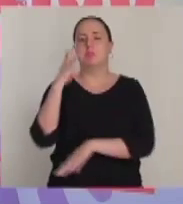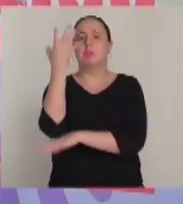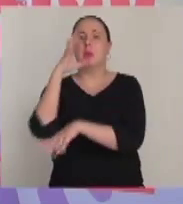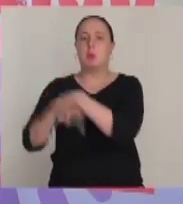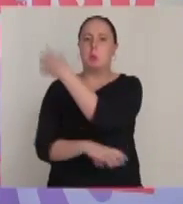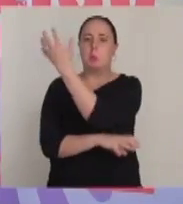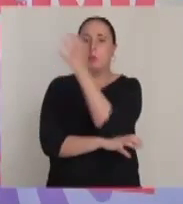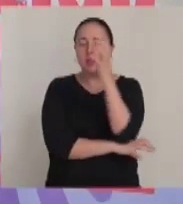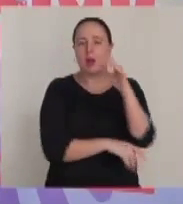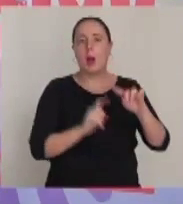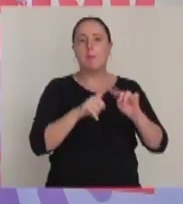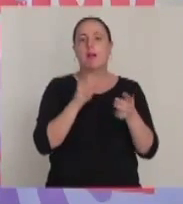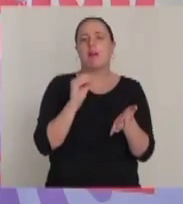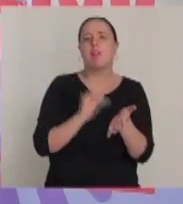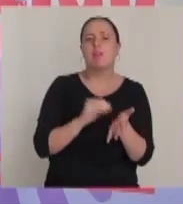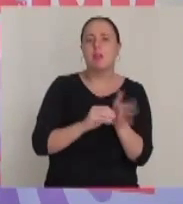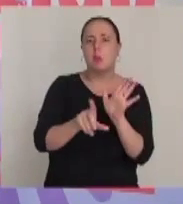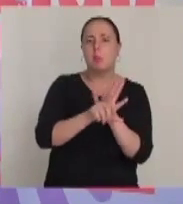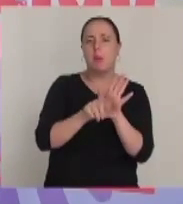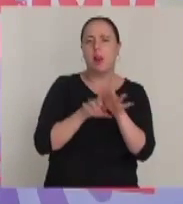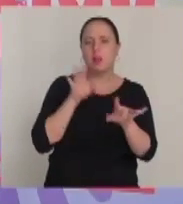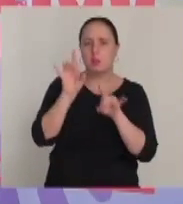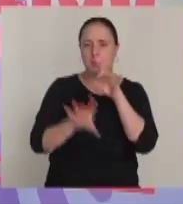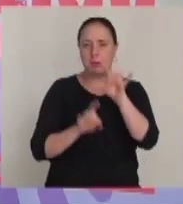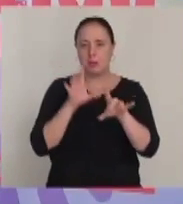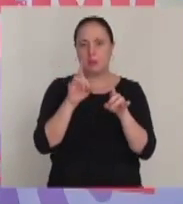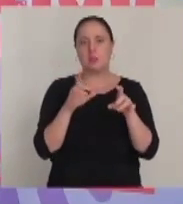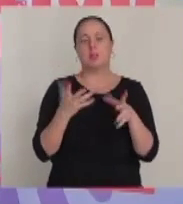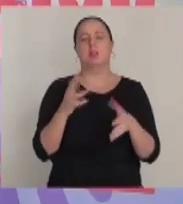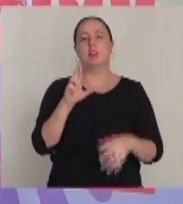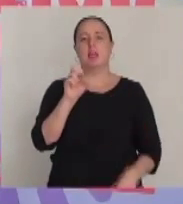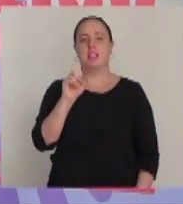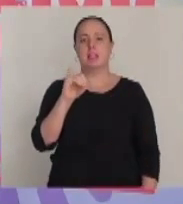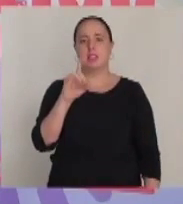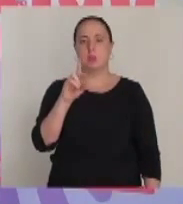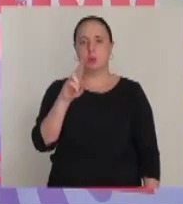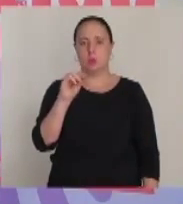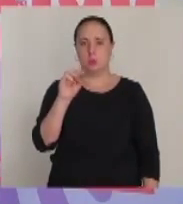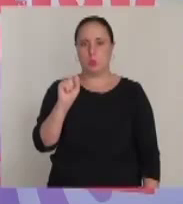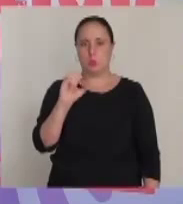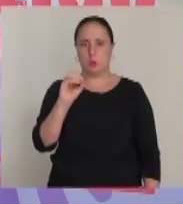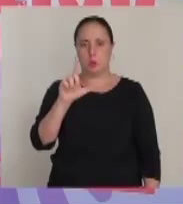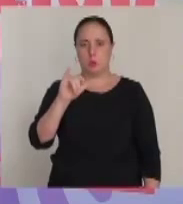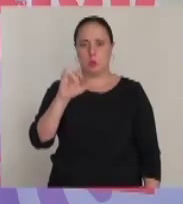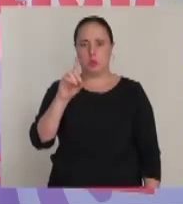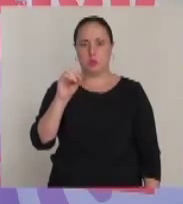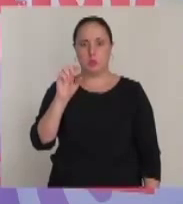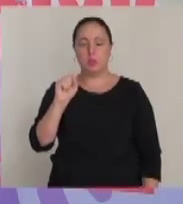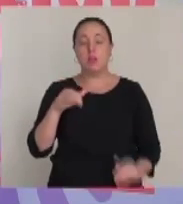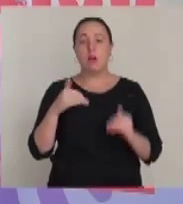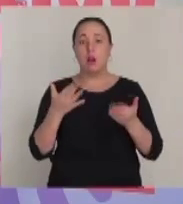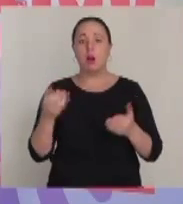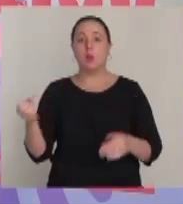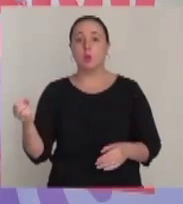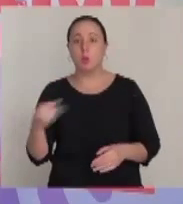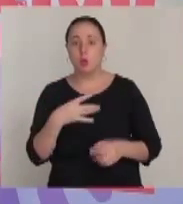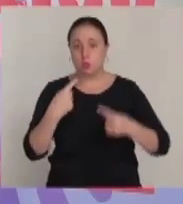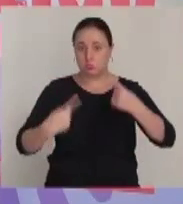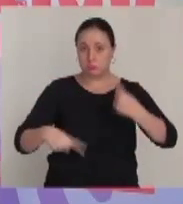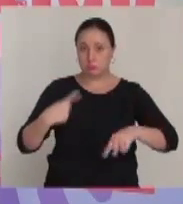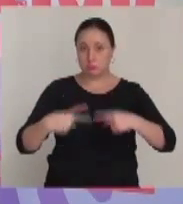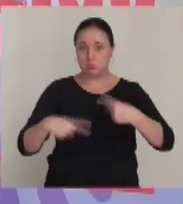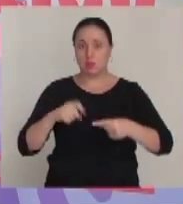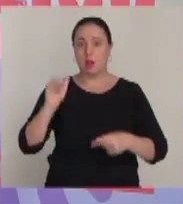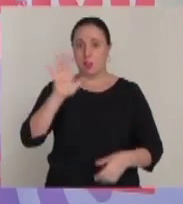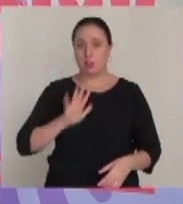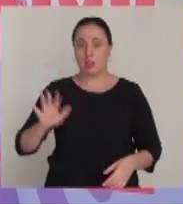políticas de meio ambiente, mas faltava uma legislação específica para resíduos sólidos. E a grande